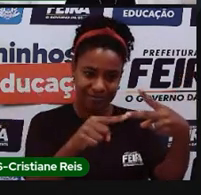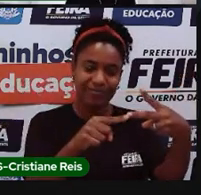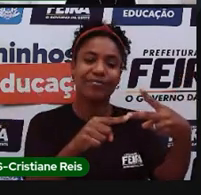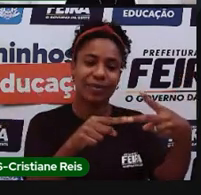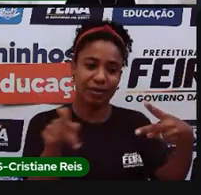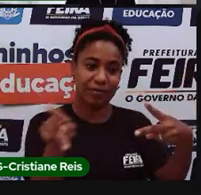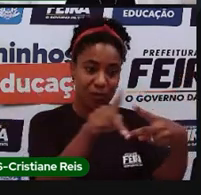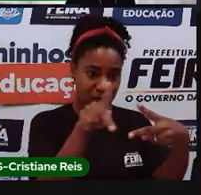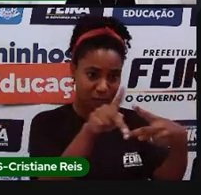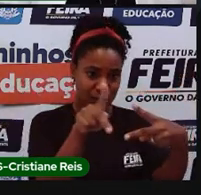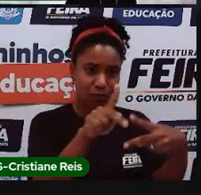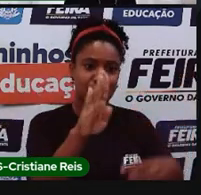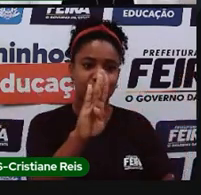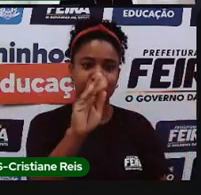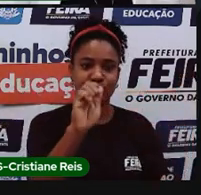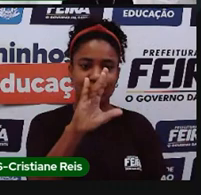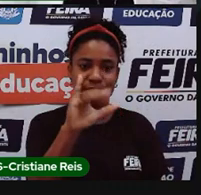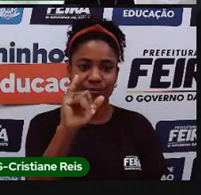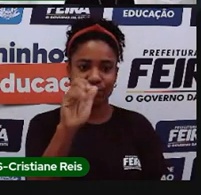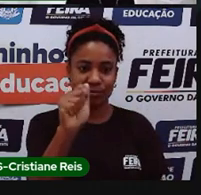trajeto lá delimitado, viu?